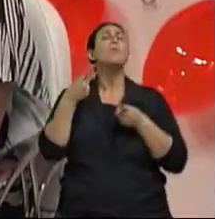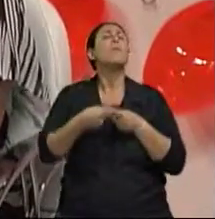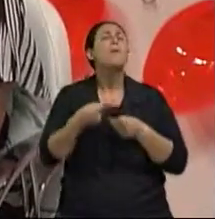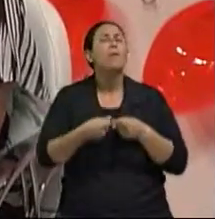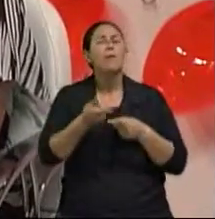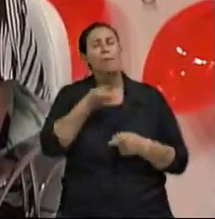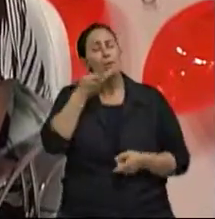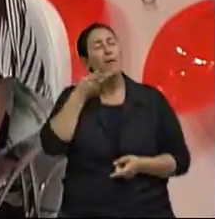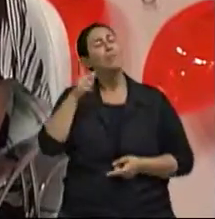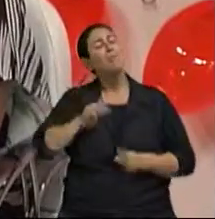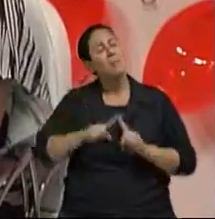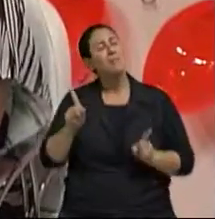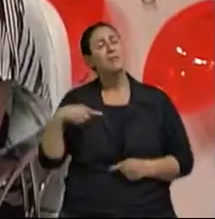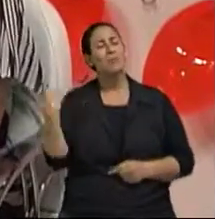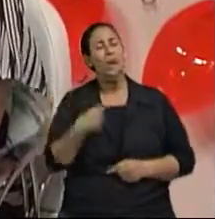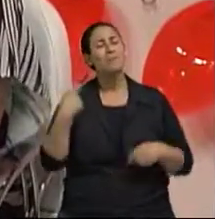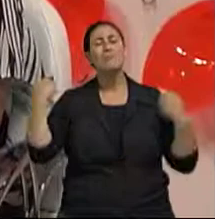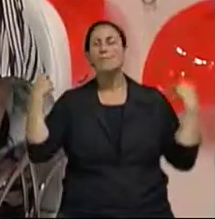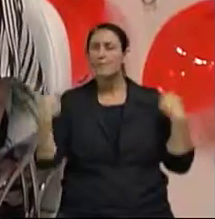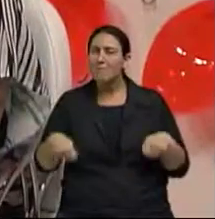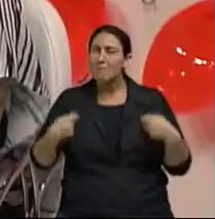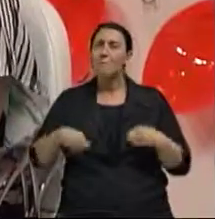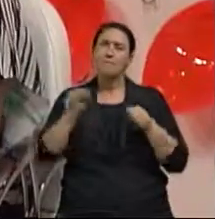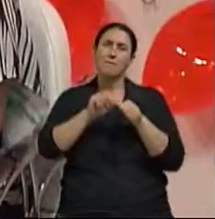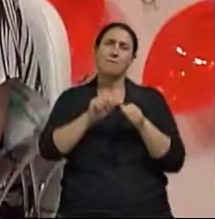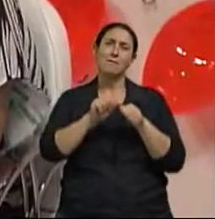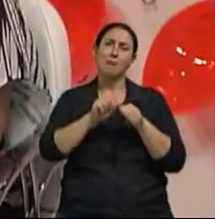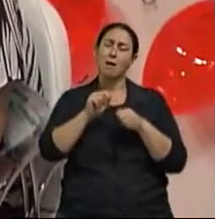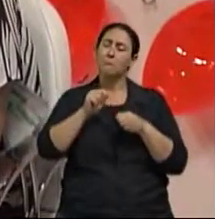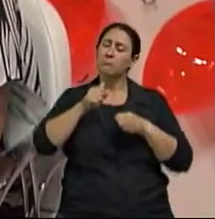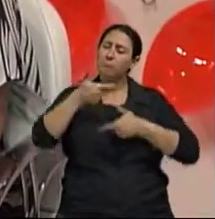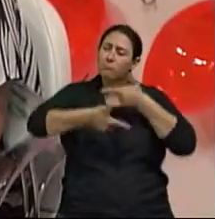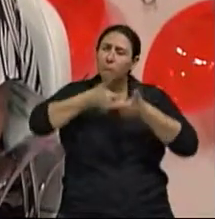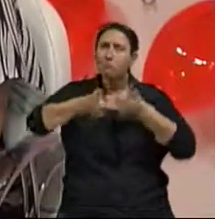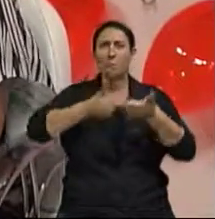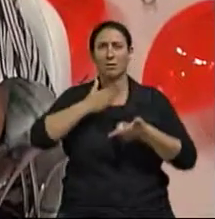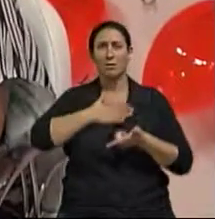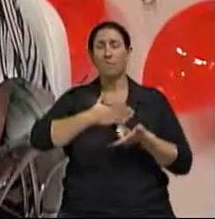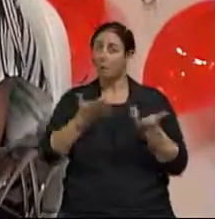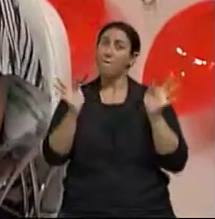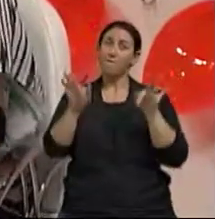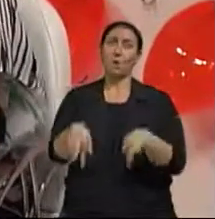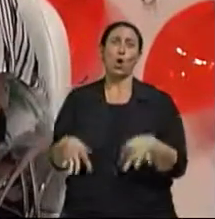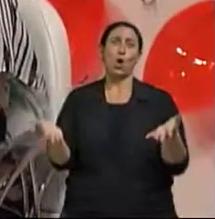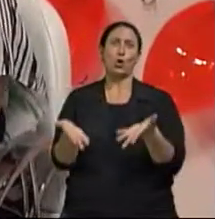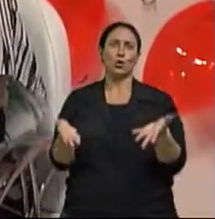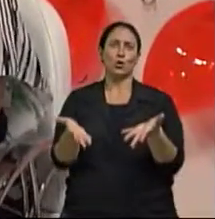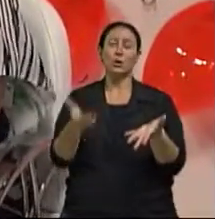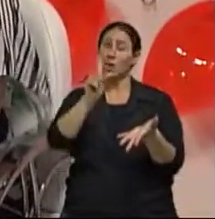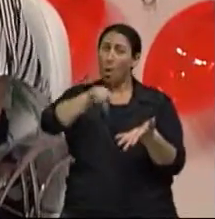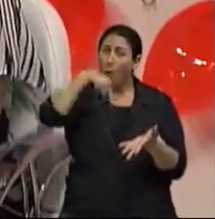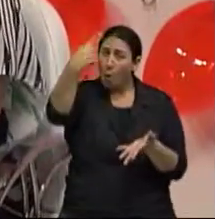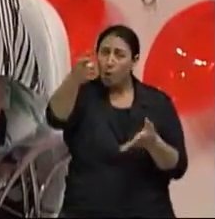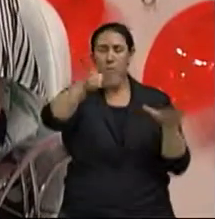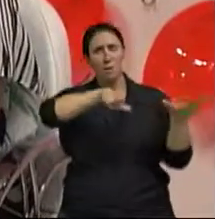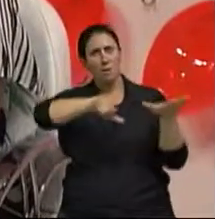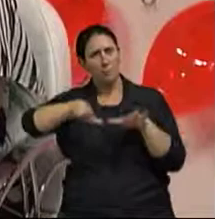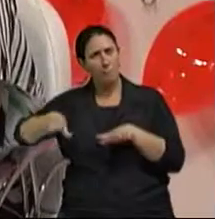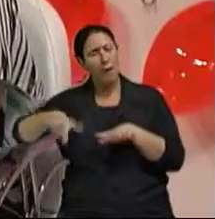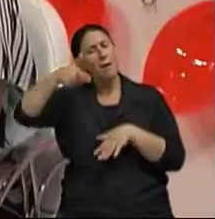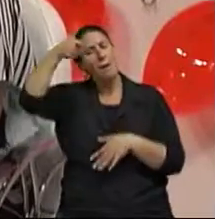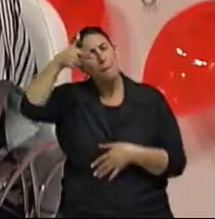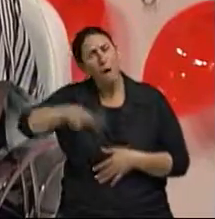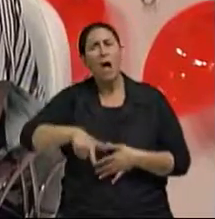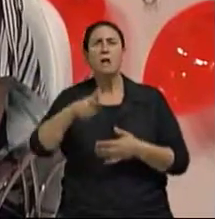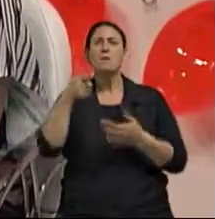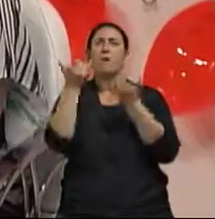que fazer também a nossa parte para vivermos bem E ele fica por aqui, o nosso programa de hoje Voltamos na próxima semana com mais